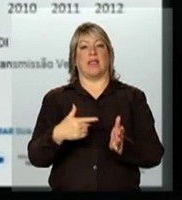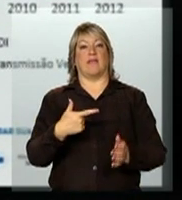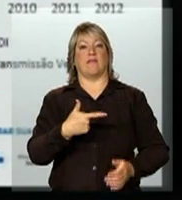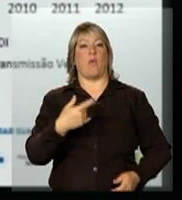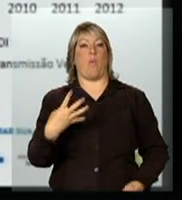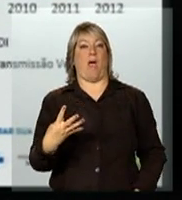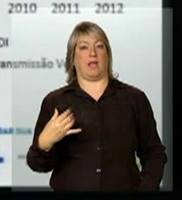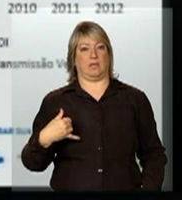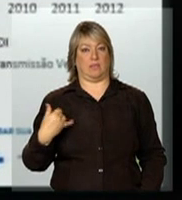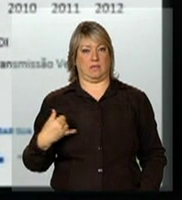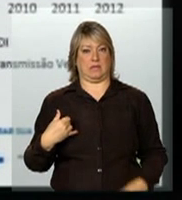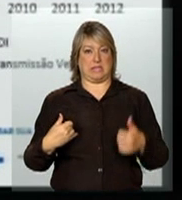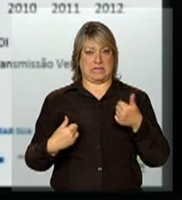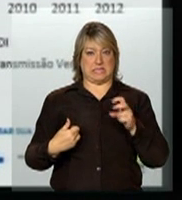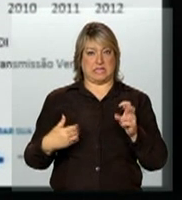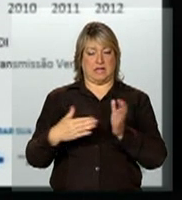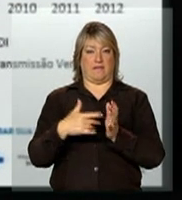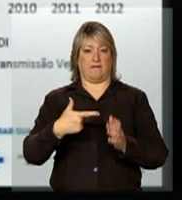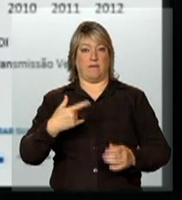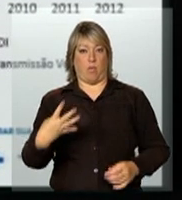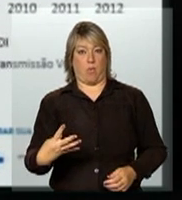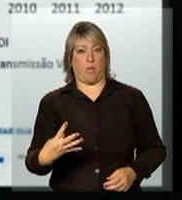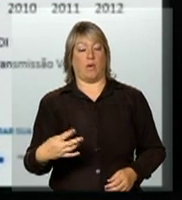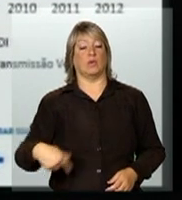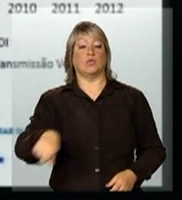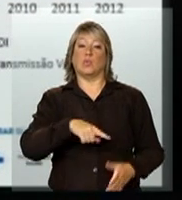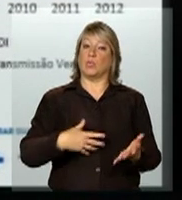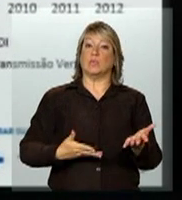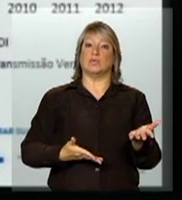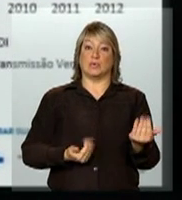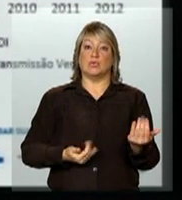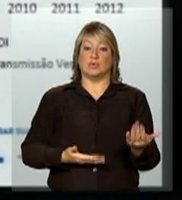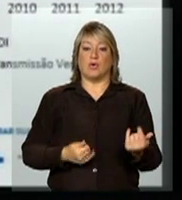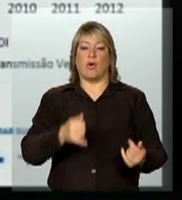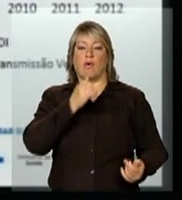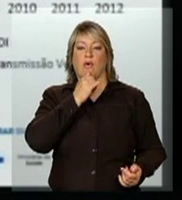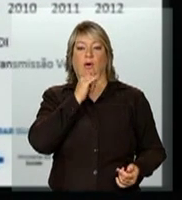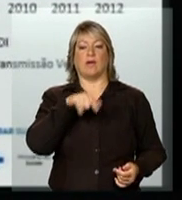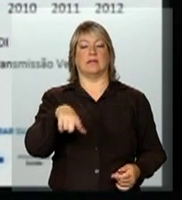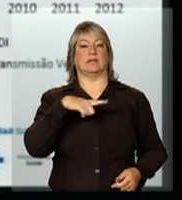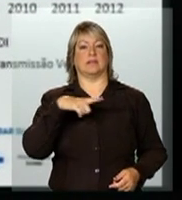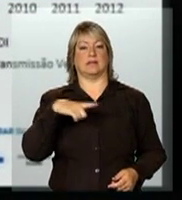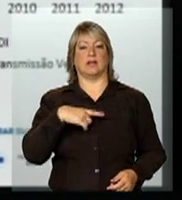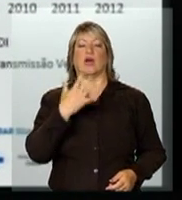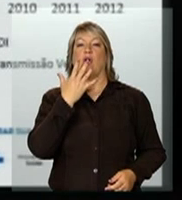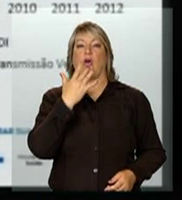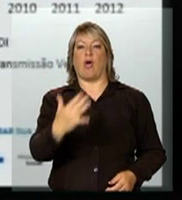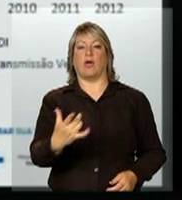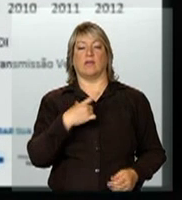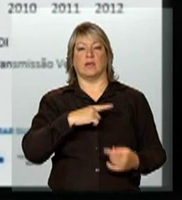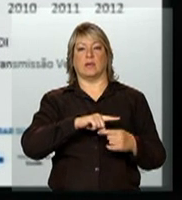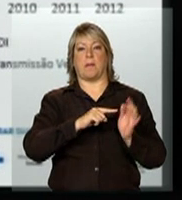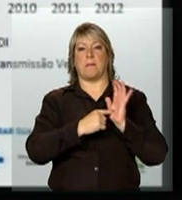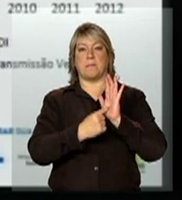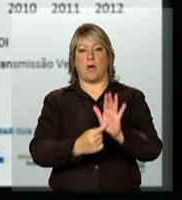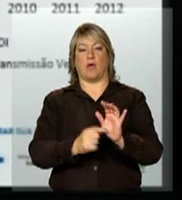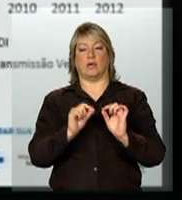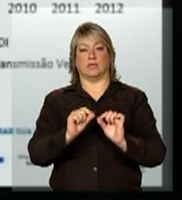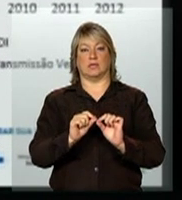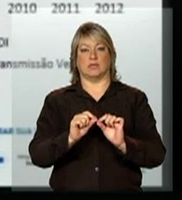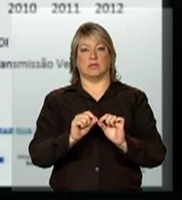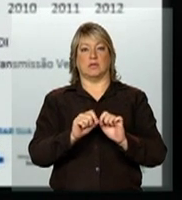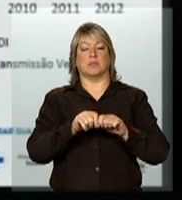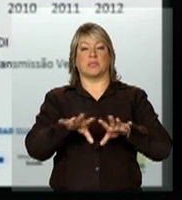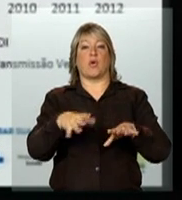Ou seja, dos grupos jovens, a gente vê que aqui a gente está nessa cor, a transmissão entre